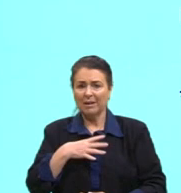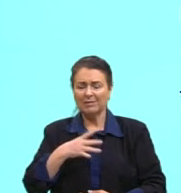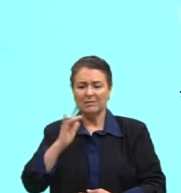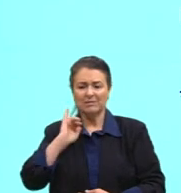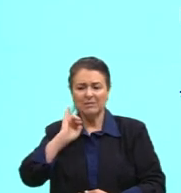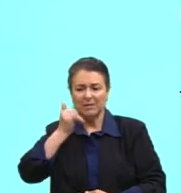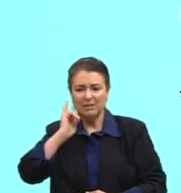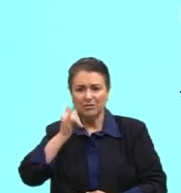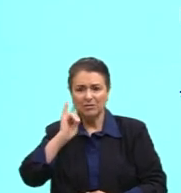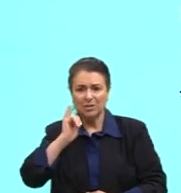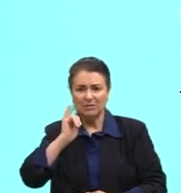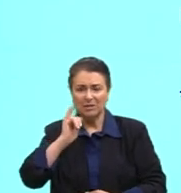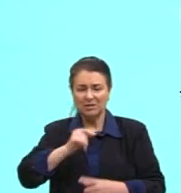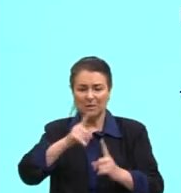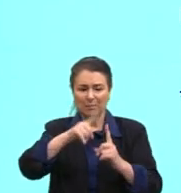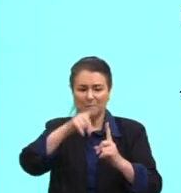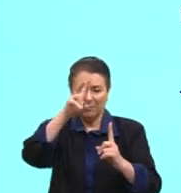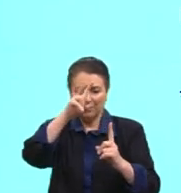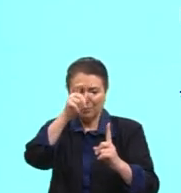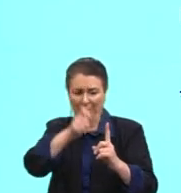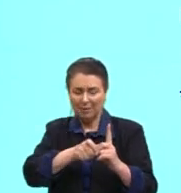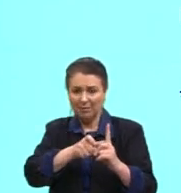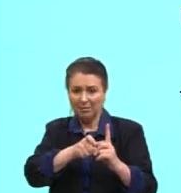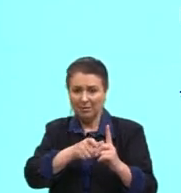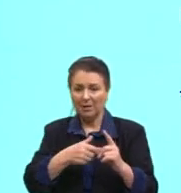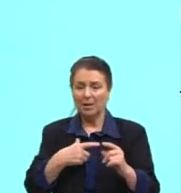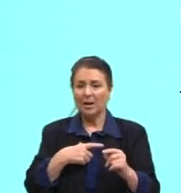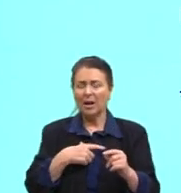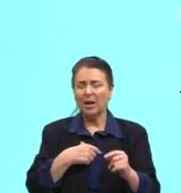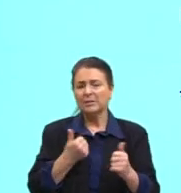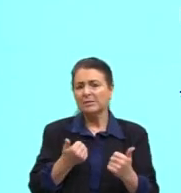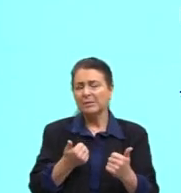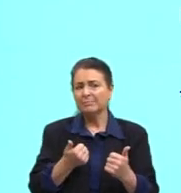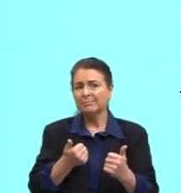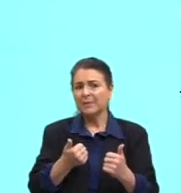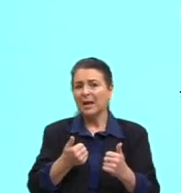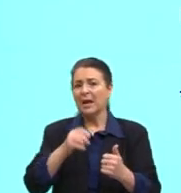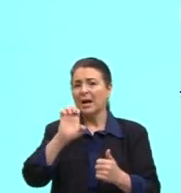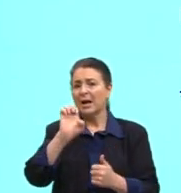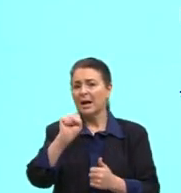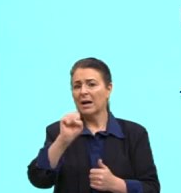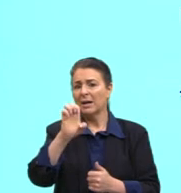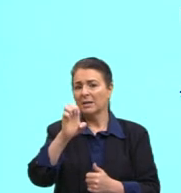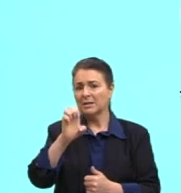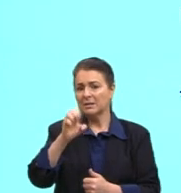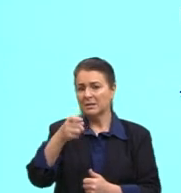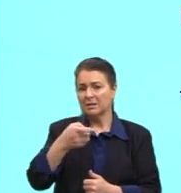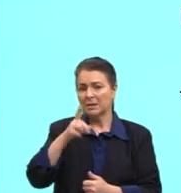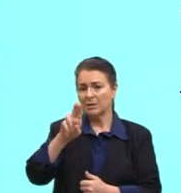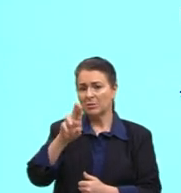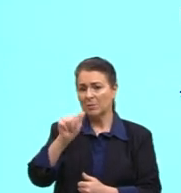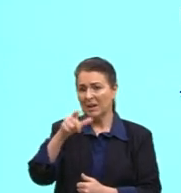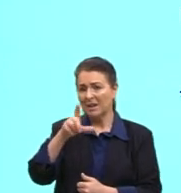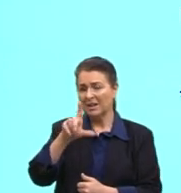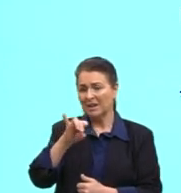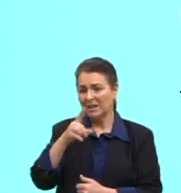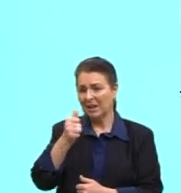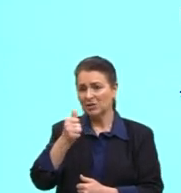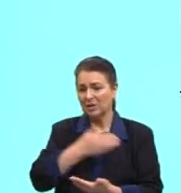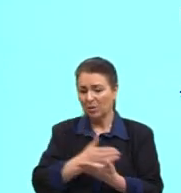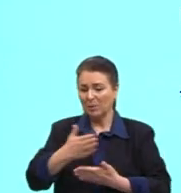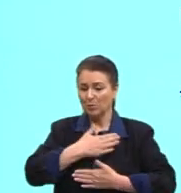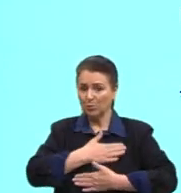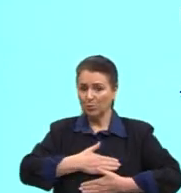E a partir do momento que a sexualidade passa a ser além da questão da procriação. Tudo isso passa a ser